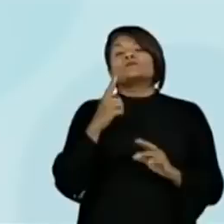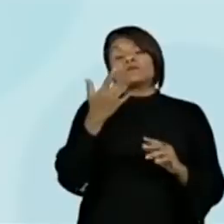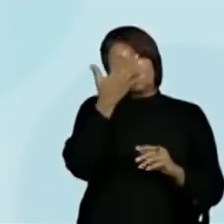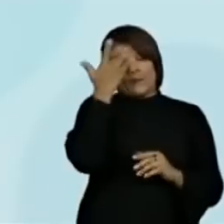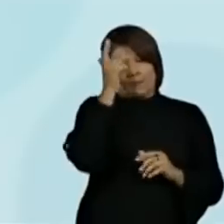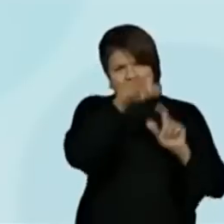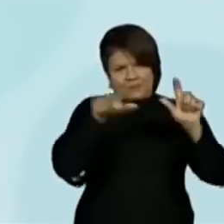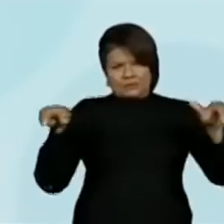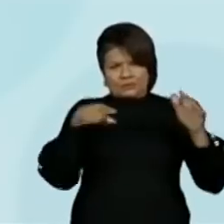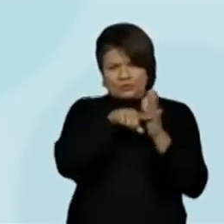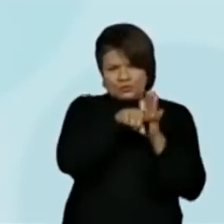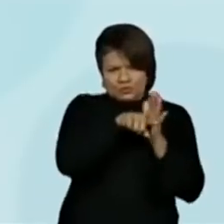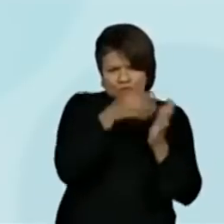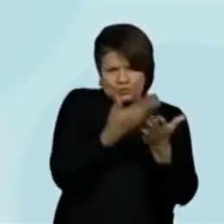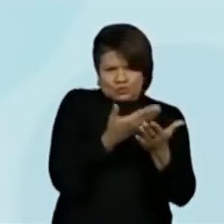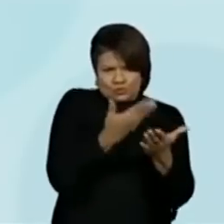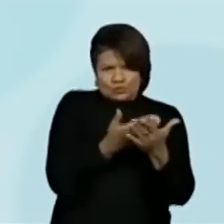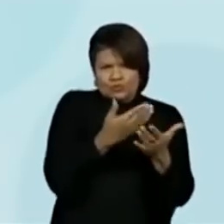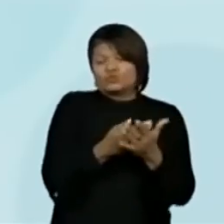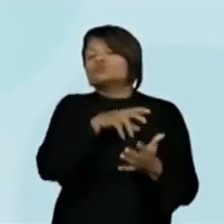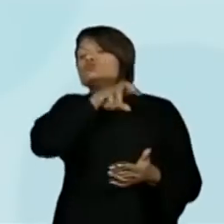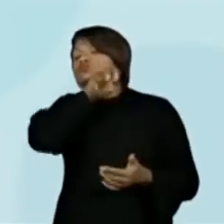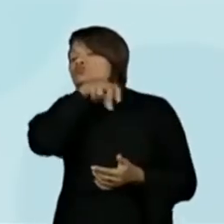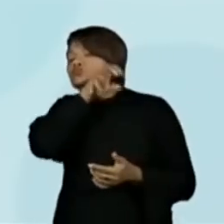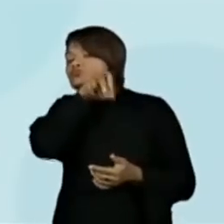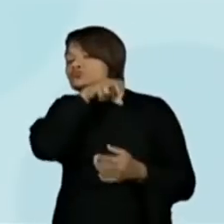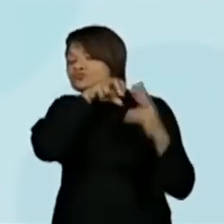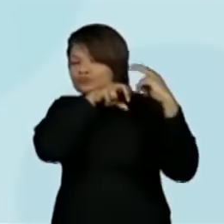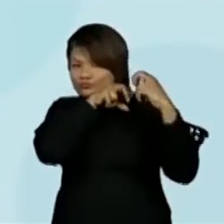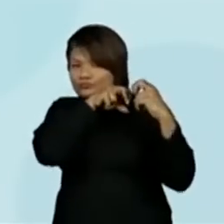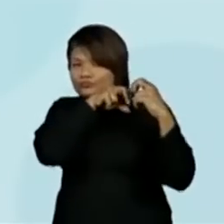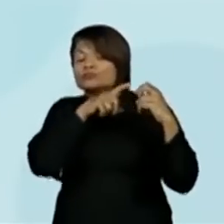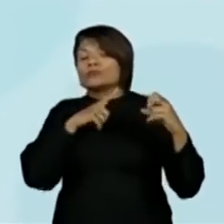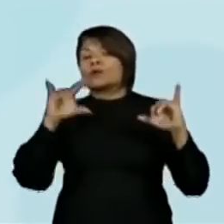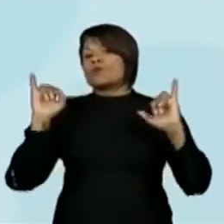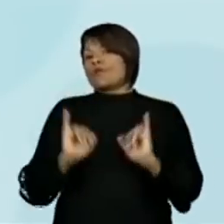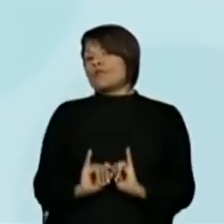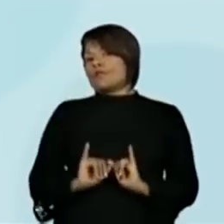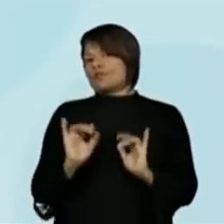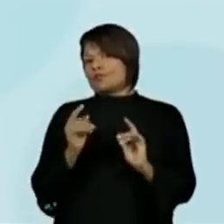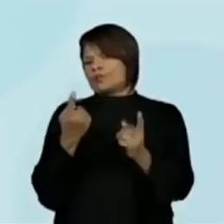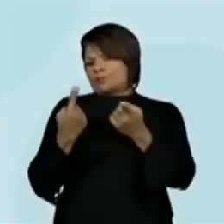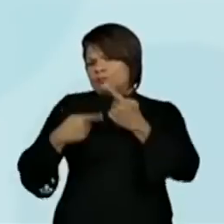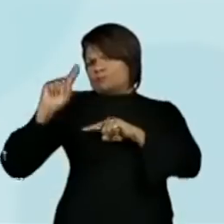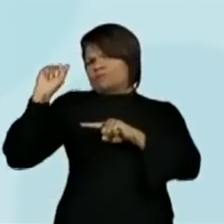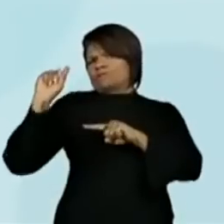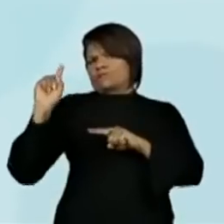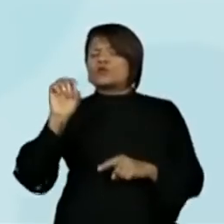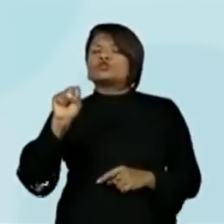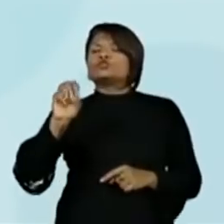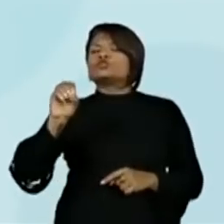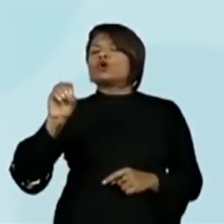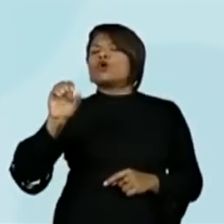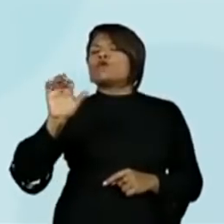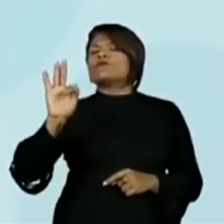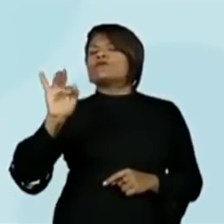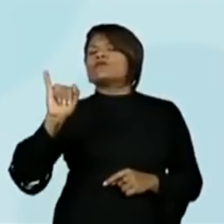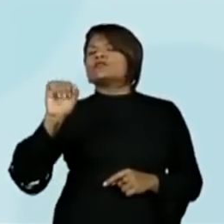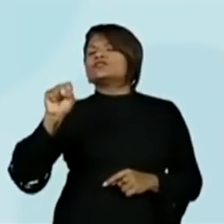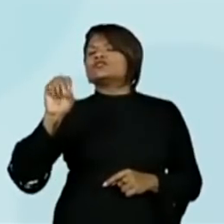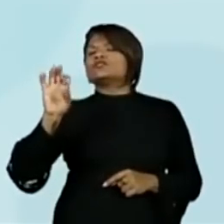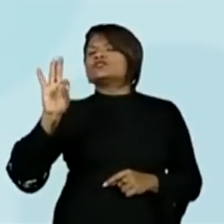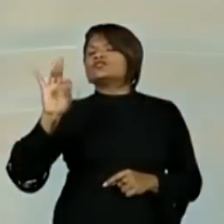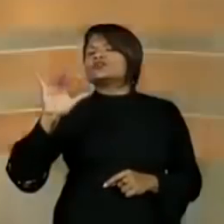tipo de anfíbio, as cobras cegas têm uma dieta muito sofisticada. Prô, o que é sofisticada? Você sabe aí de caso o é sofisticada?